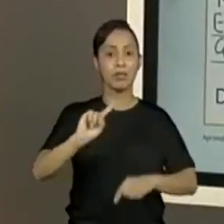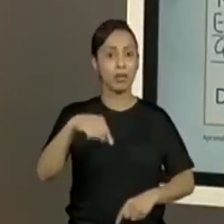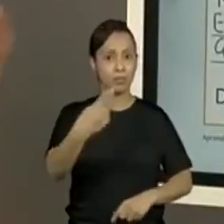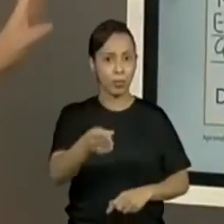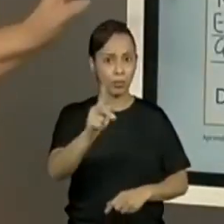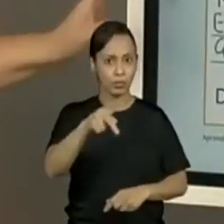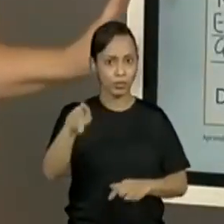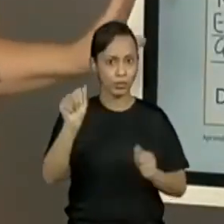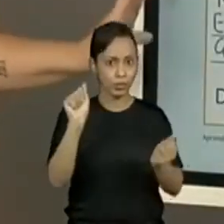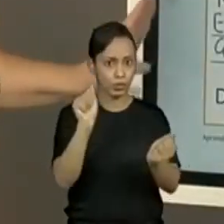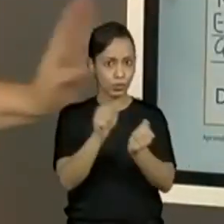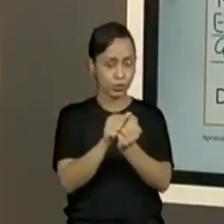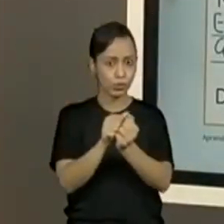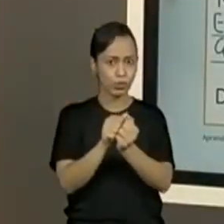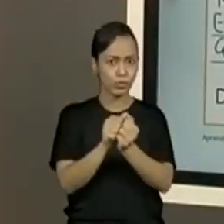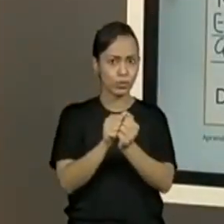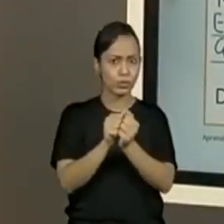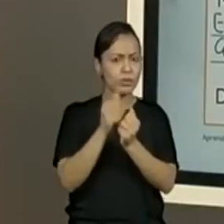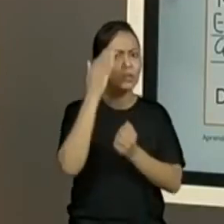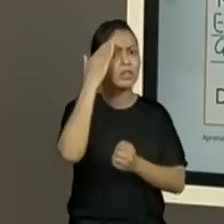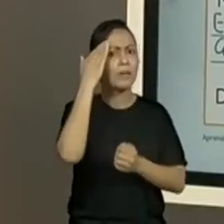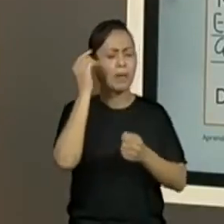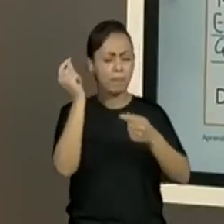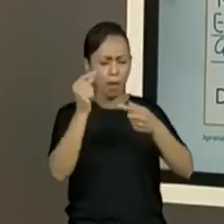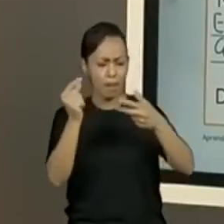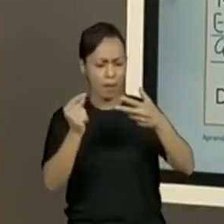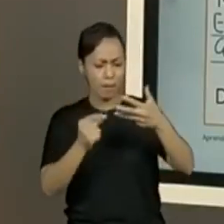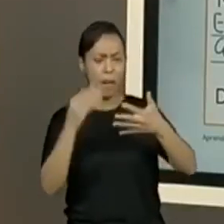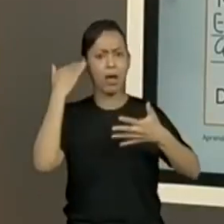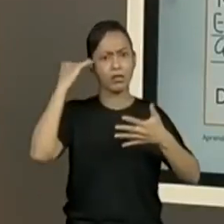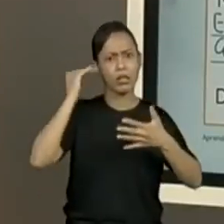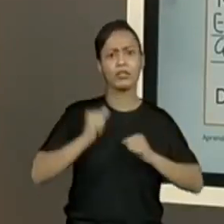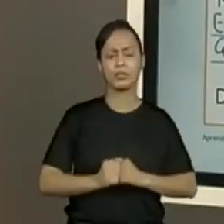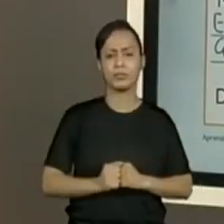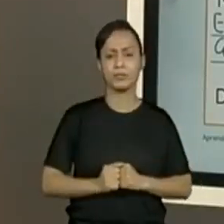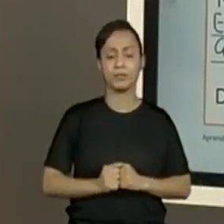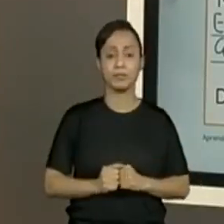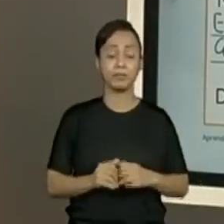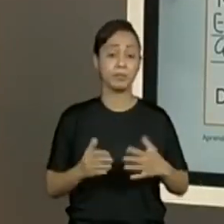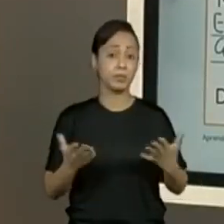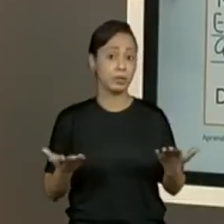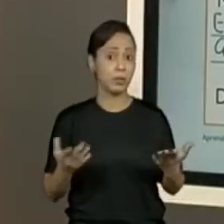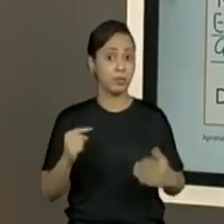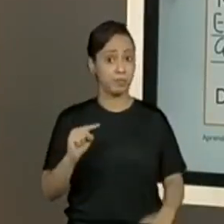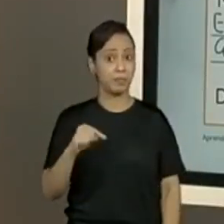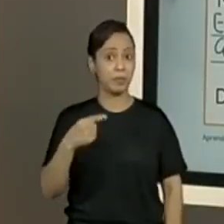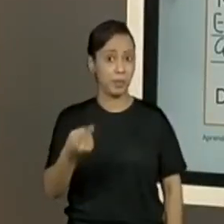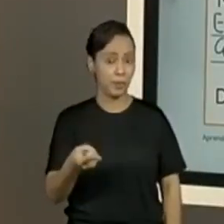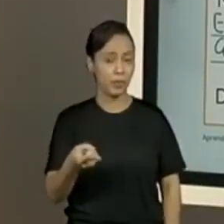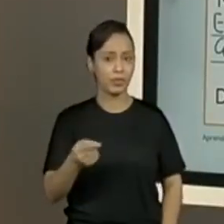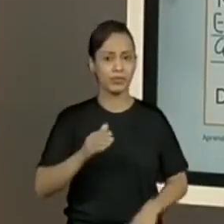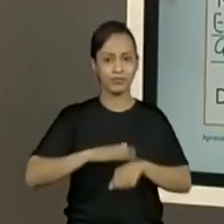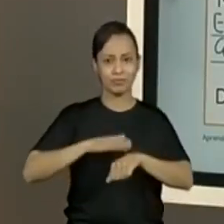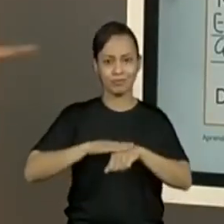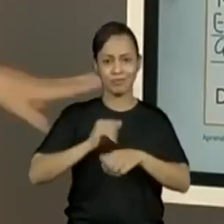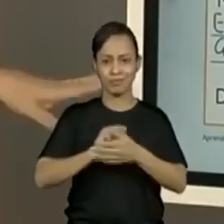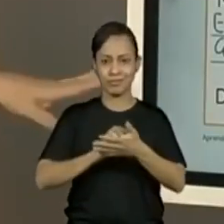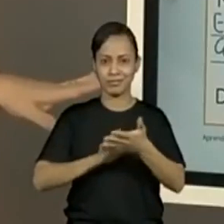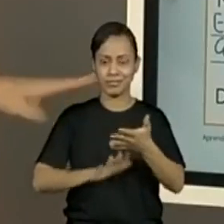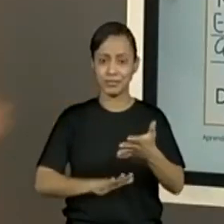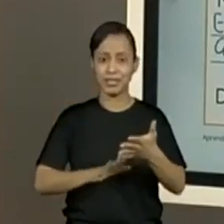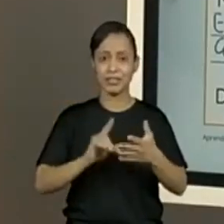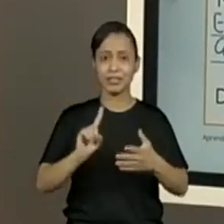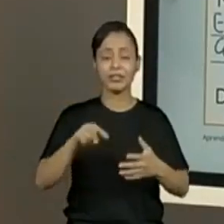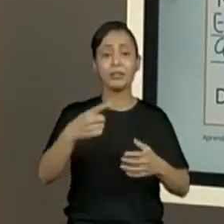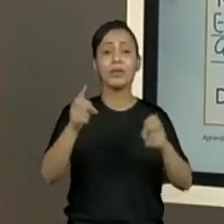esse momento, ter esse detalhe de evidenciar, até porque vai chegar um momento, até ao longo dessas atividades lá na frente, que vocês vão ter